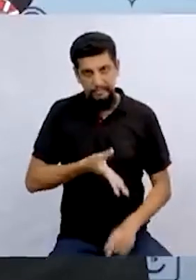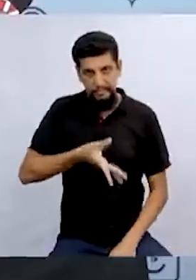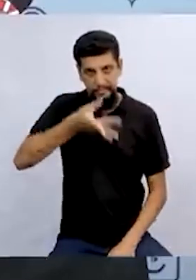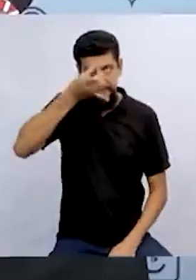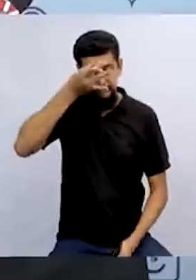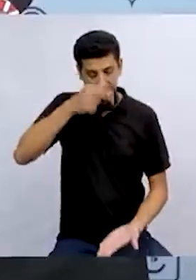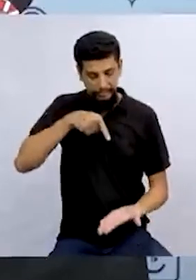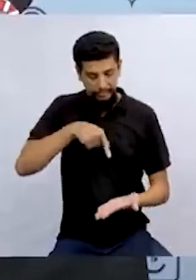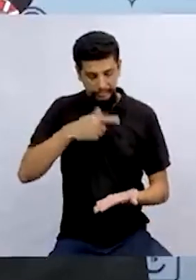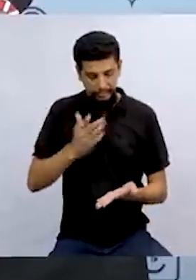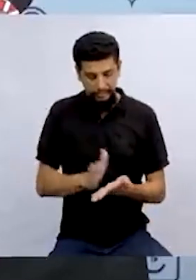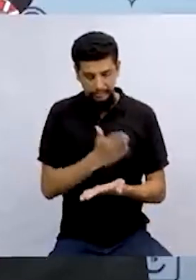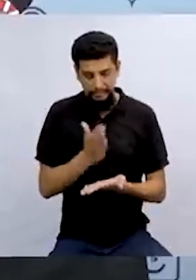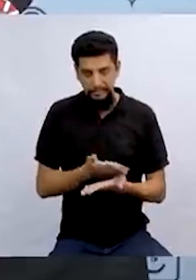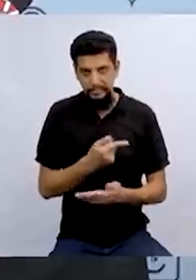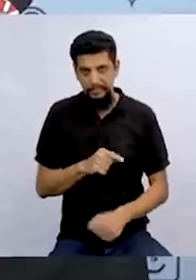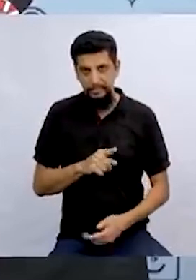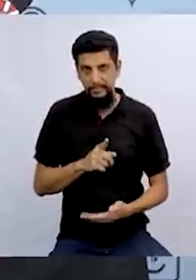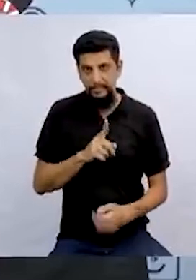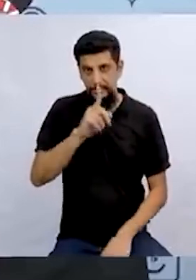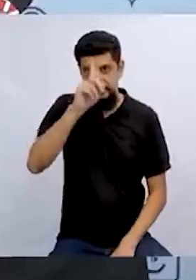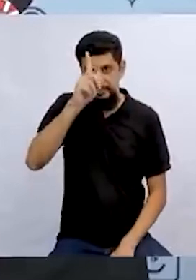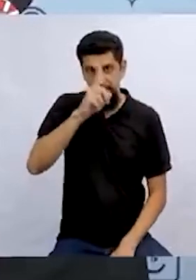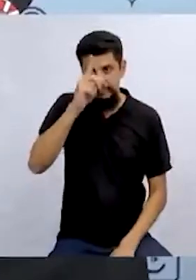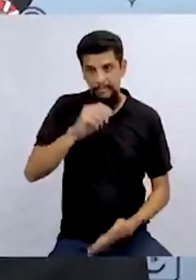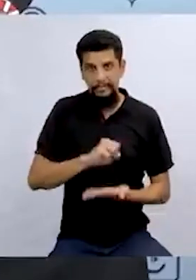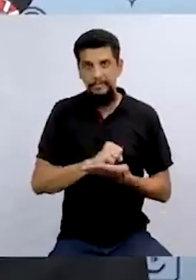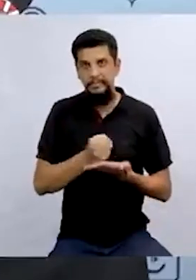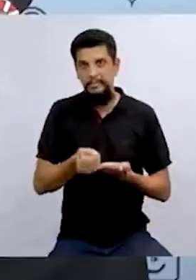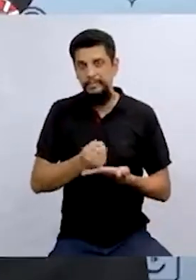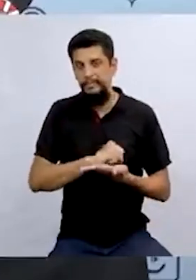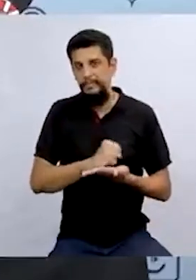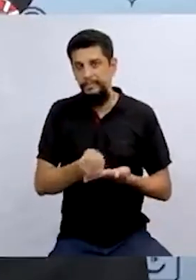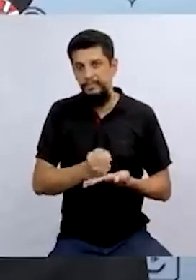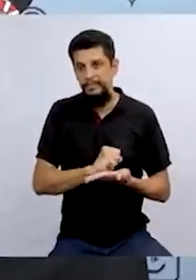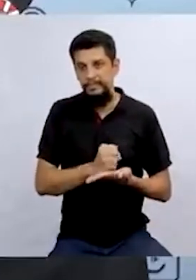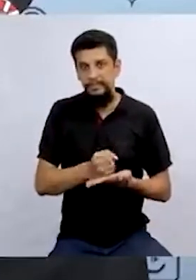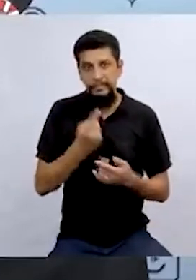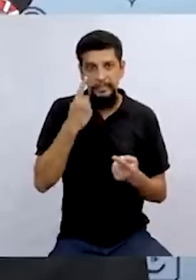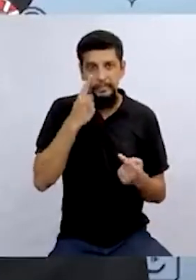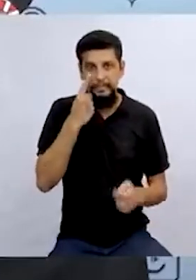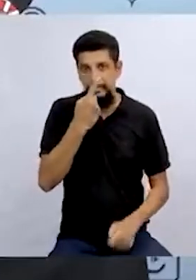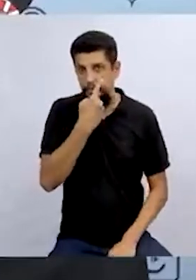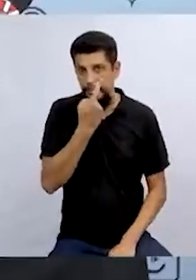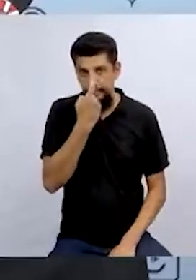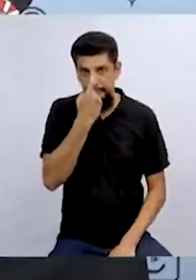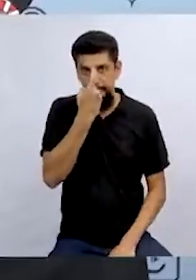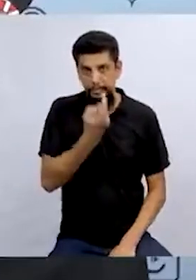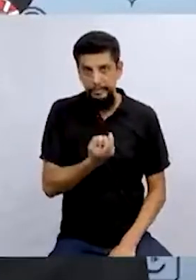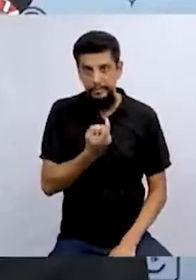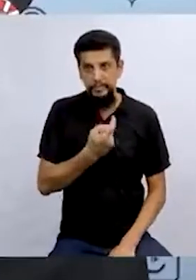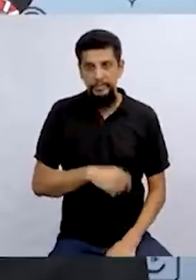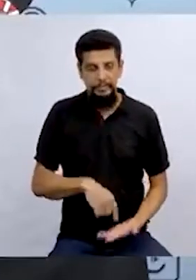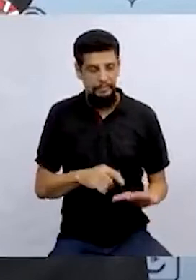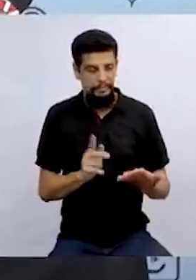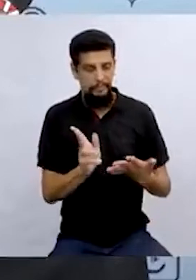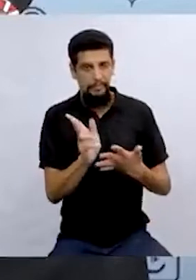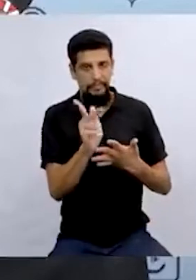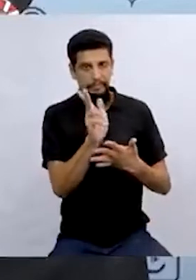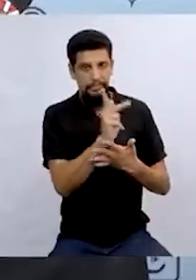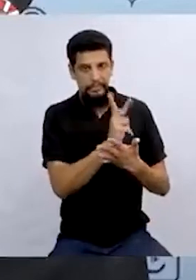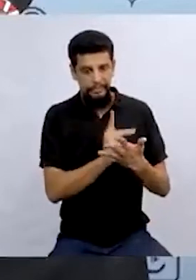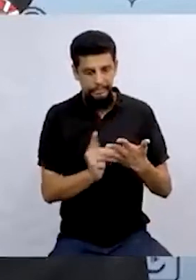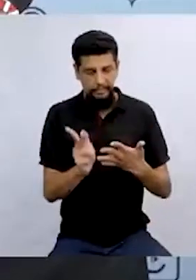inspirada nesse livro, baseada nesse livro, foi criado um jogo que se chama Olhos de Bruxa. Com as